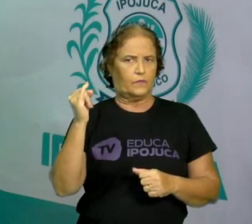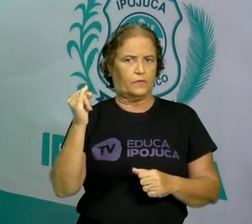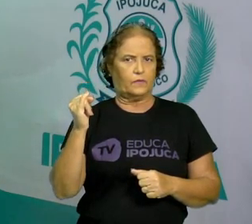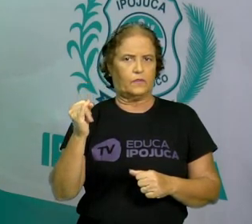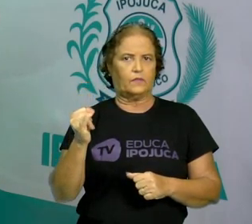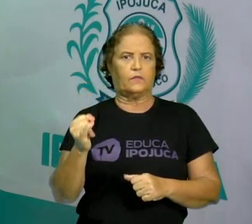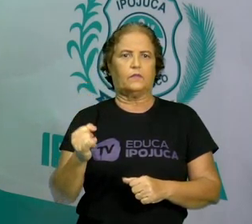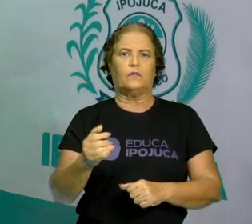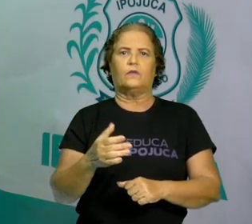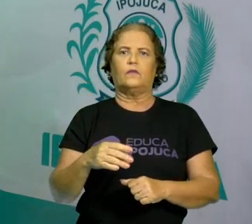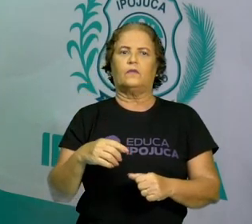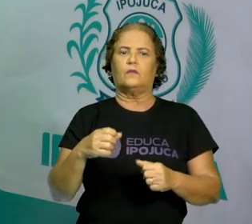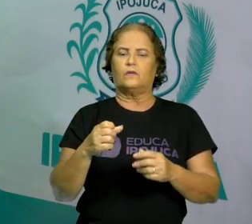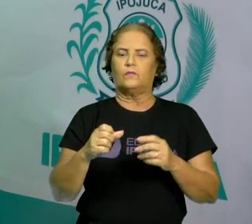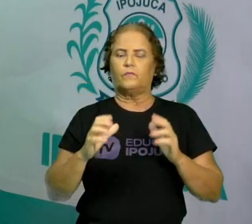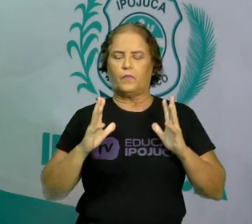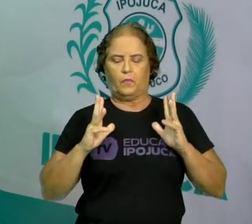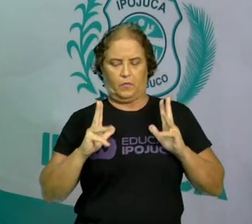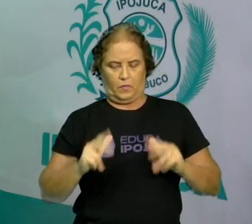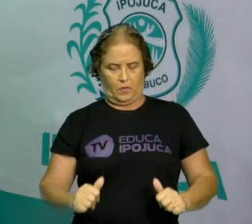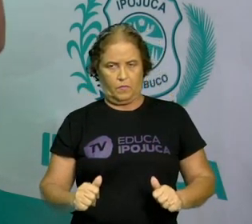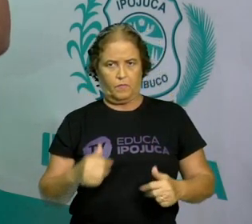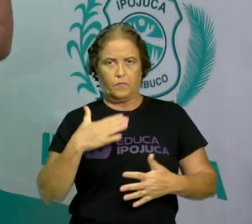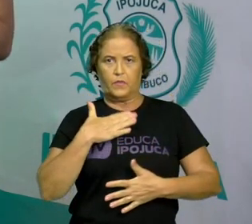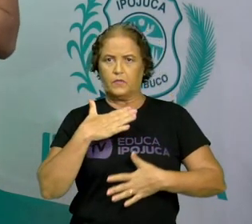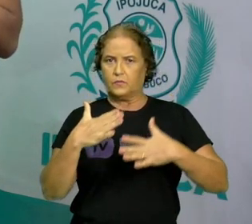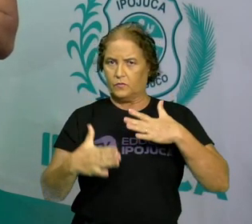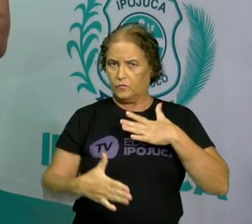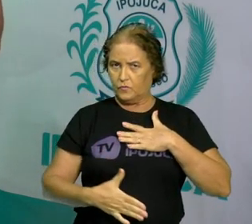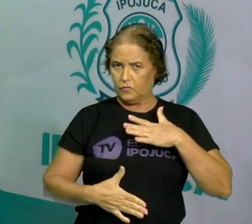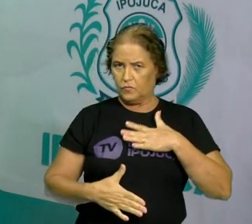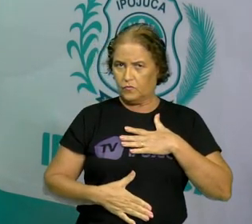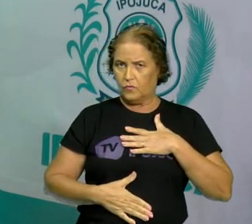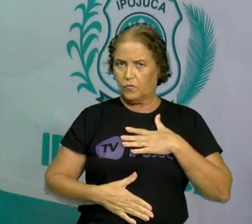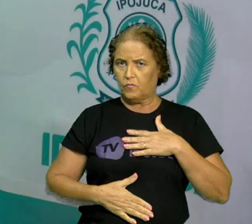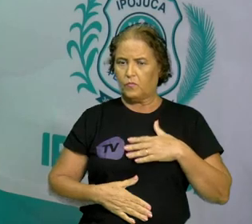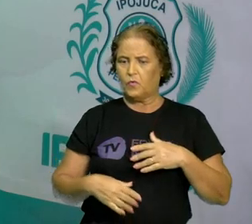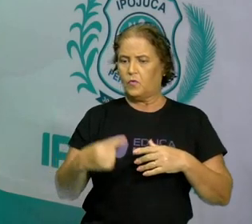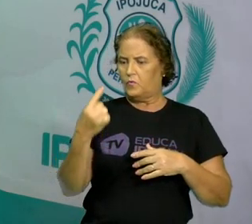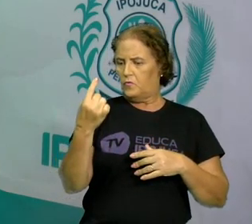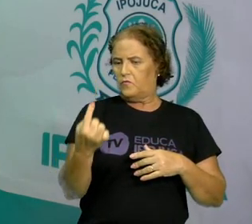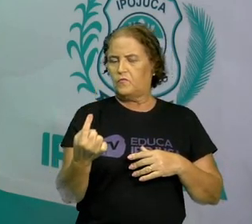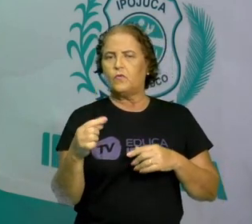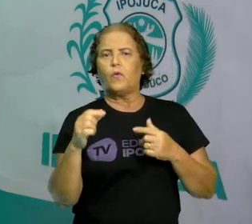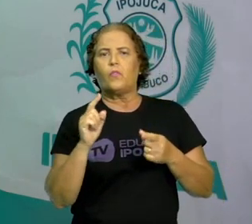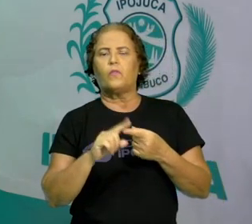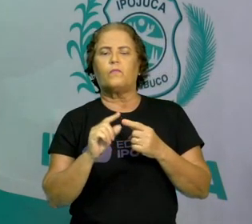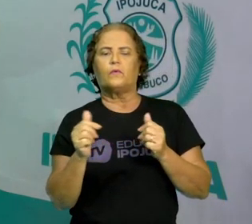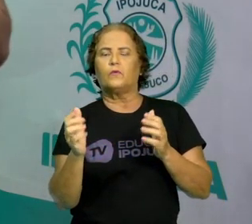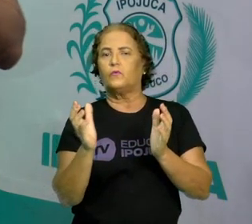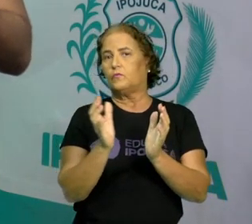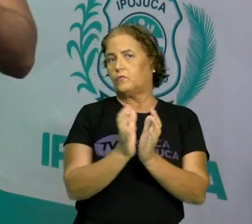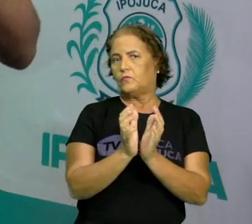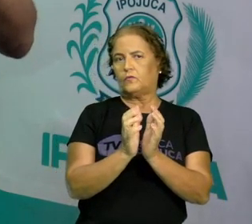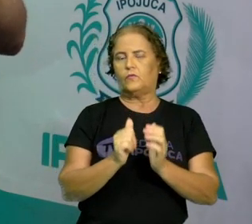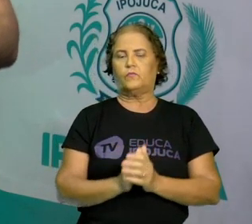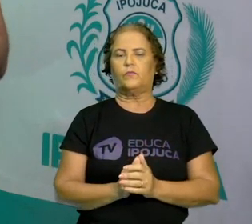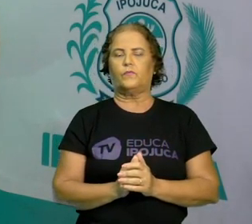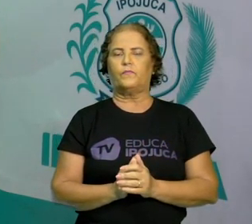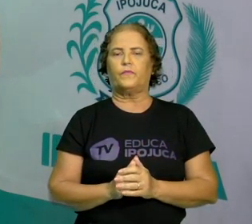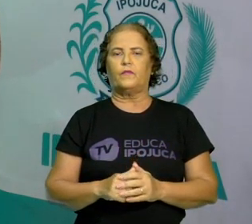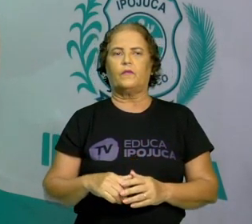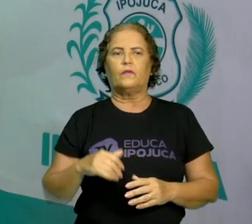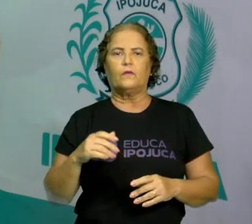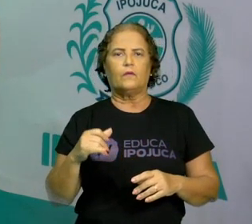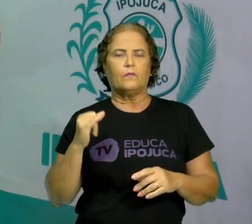hábitos de higiene do corpo para a saúde individual e coletiva, no caso, seria necessário a higiene